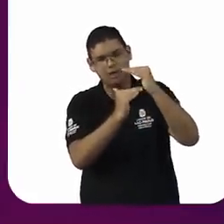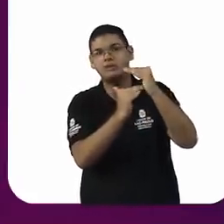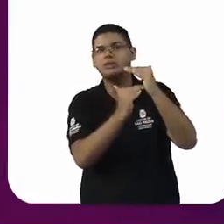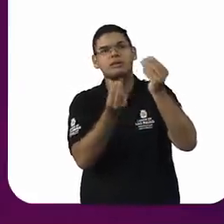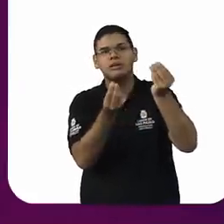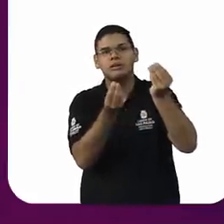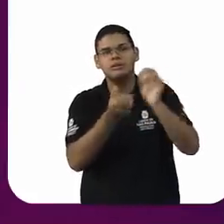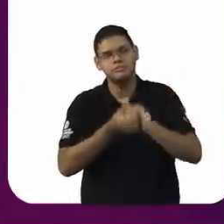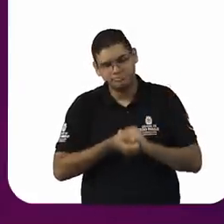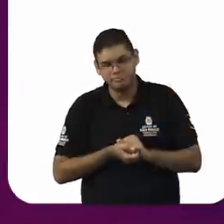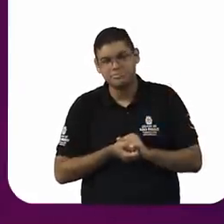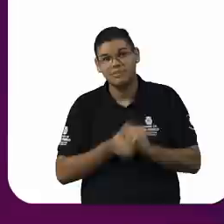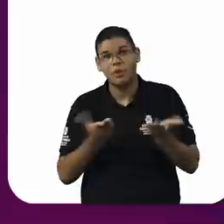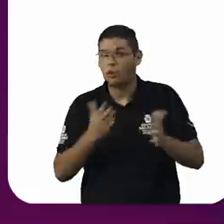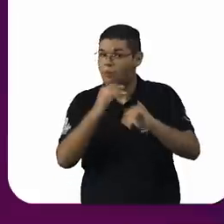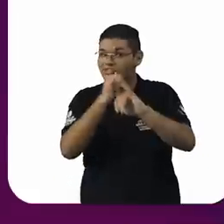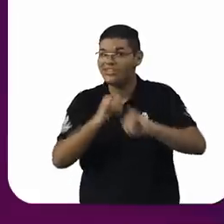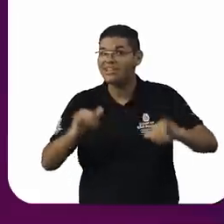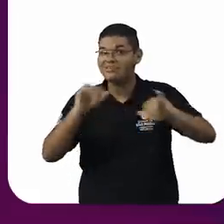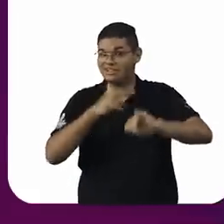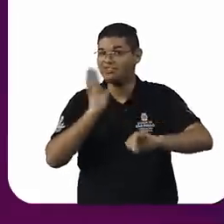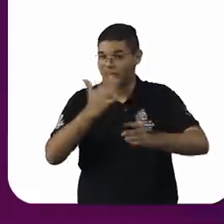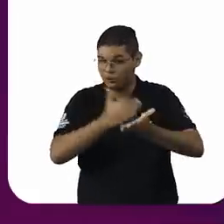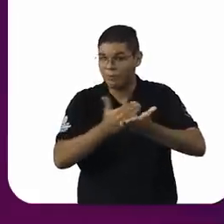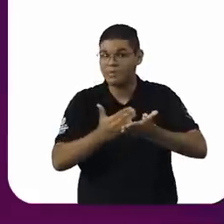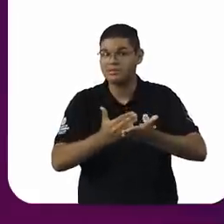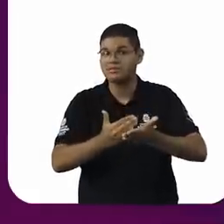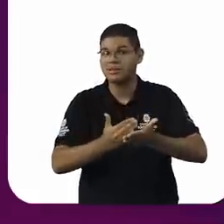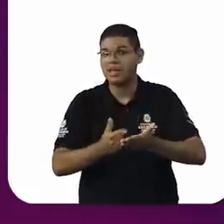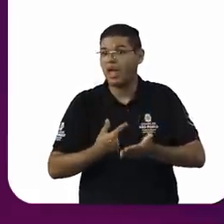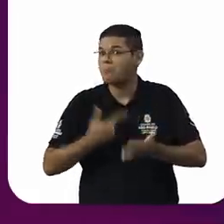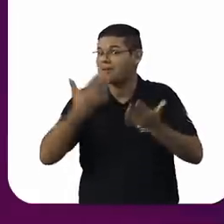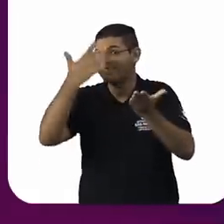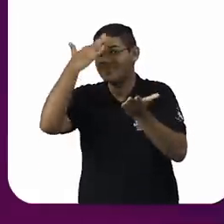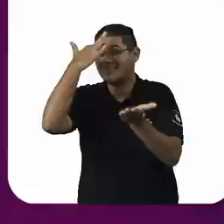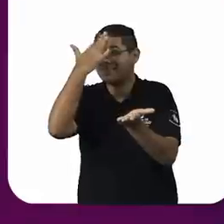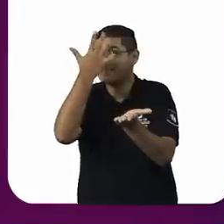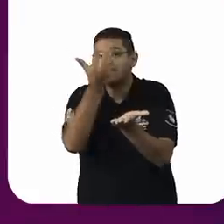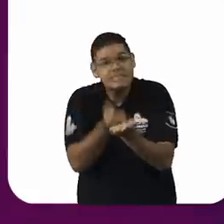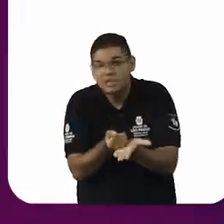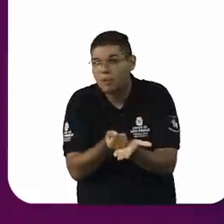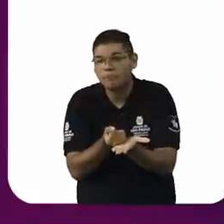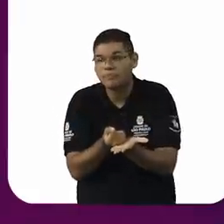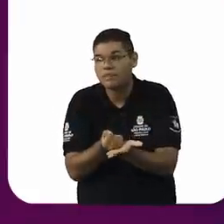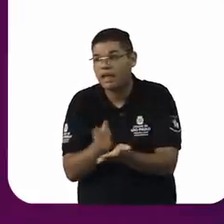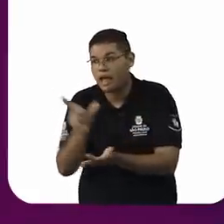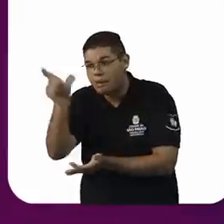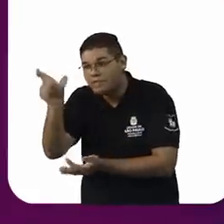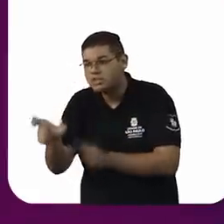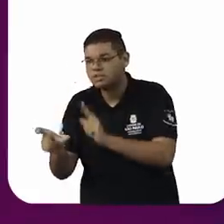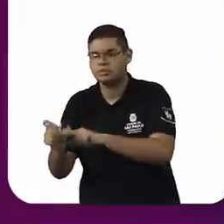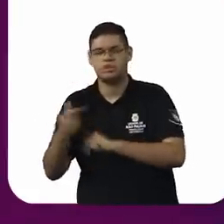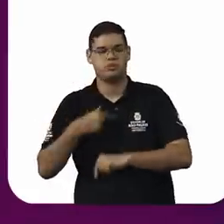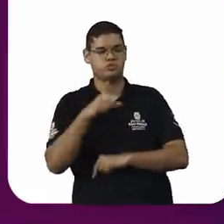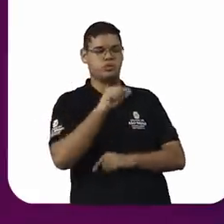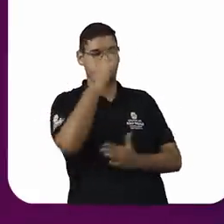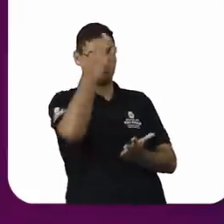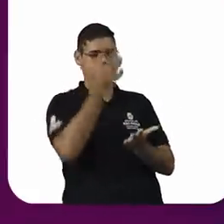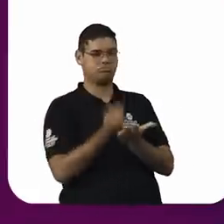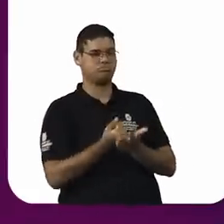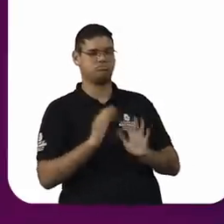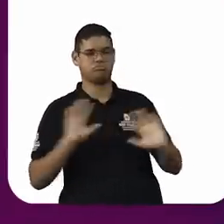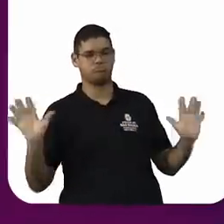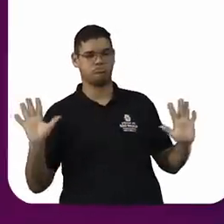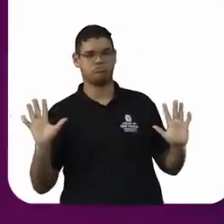como eu disse no início, é uma decisão, a pessoa decidiu ser racista, ela decidiu perseguir, é uma decisão, porque a